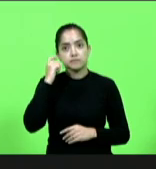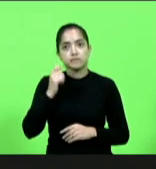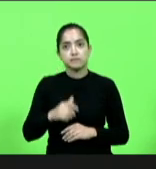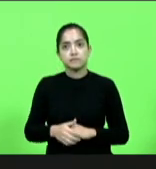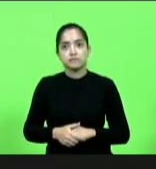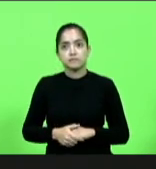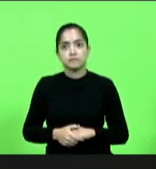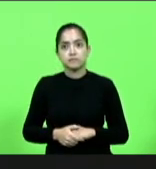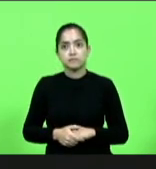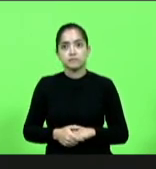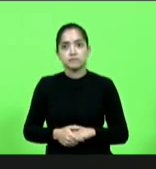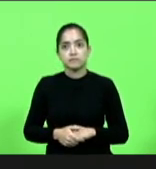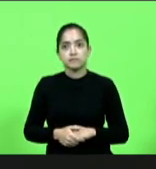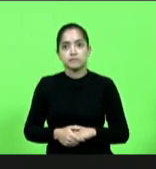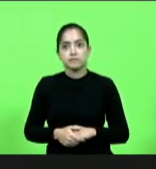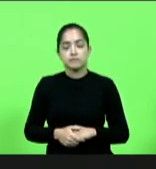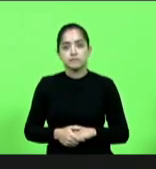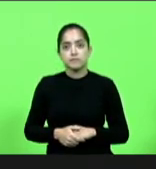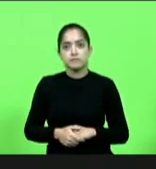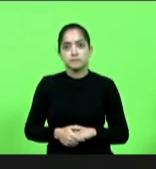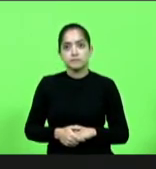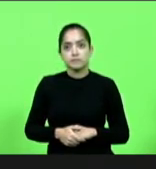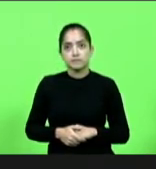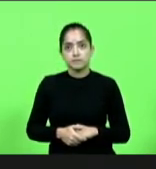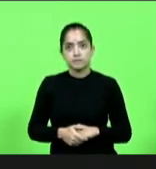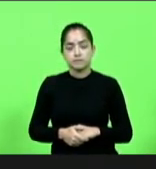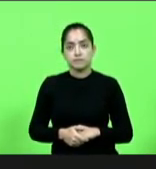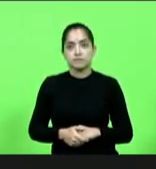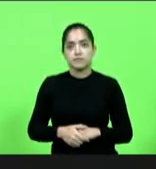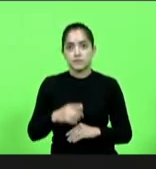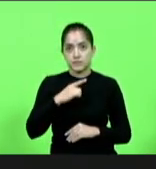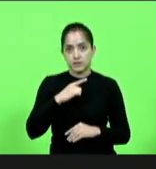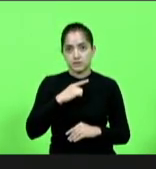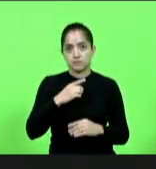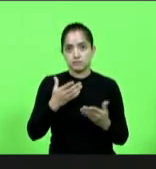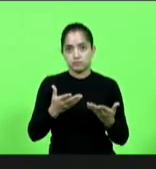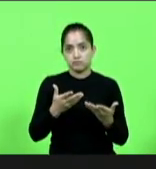nossa senhoria tem direito a conclusão